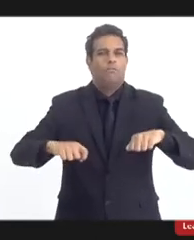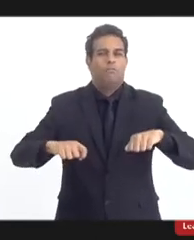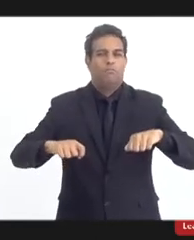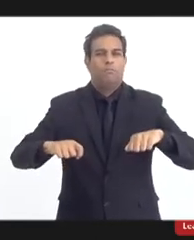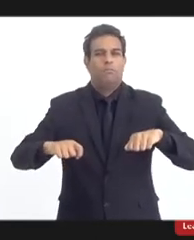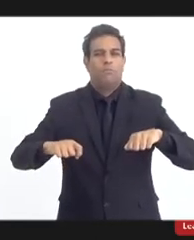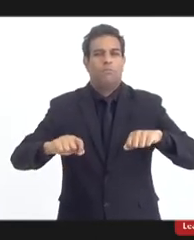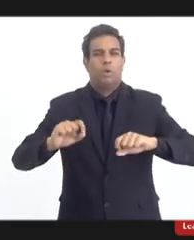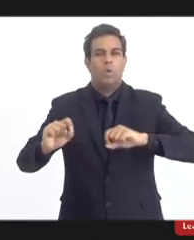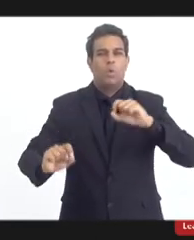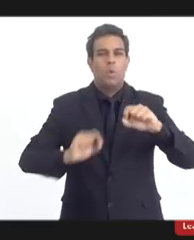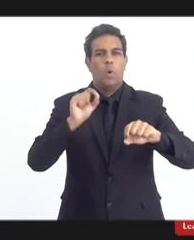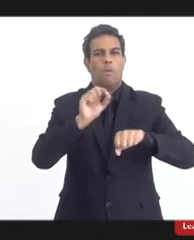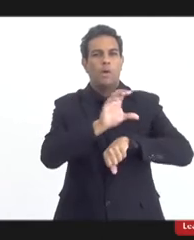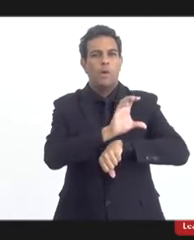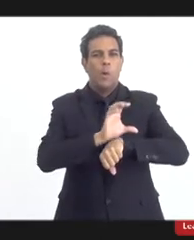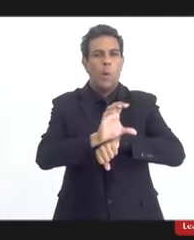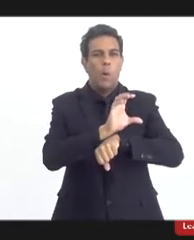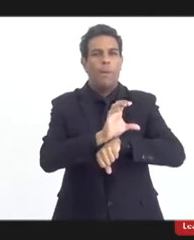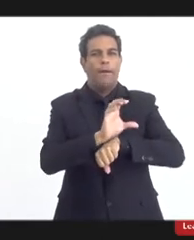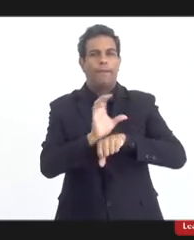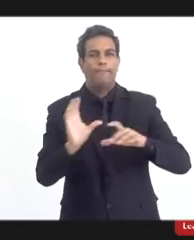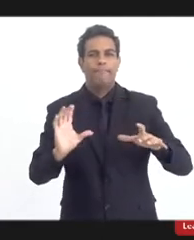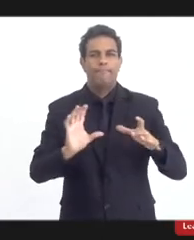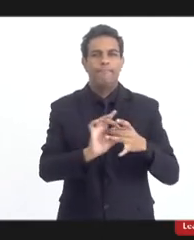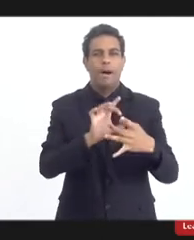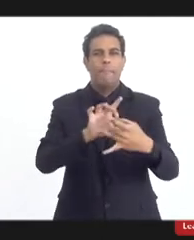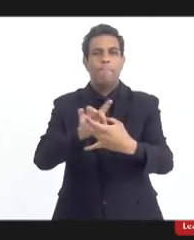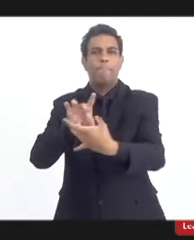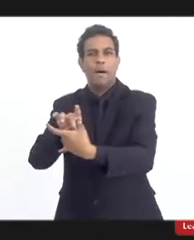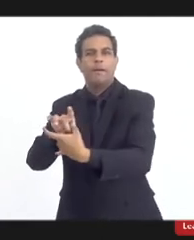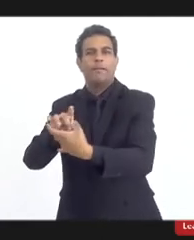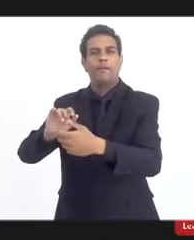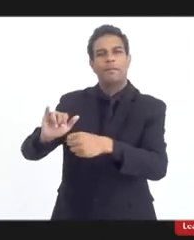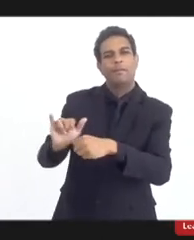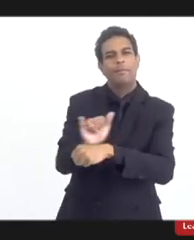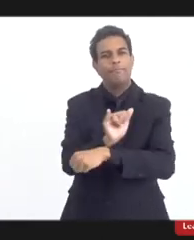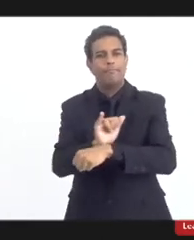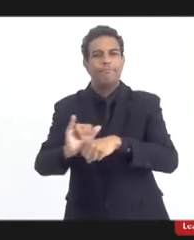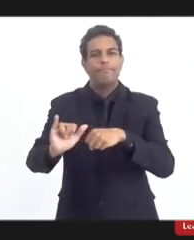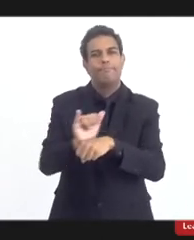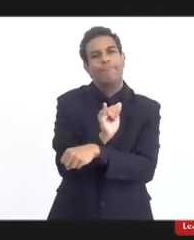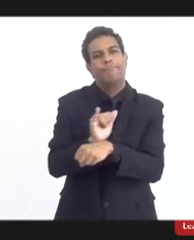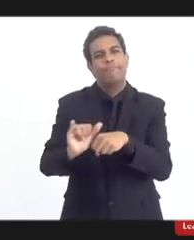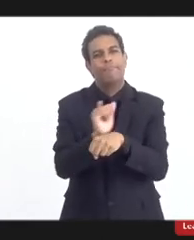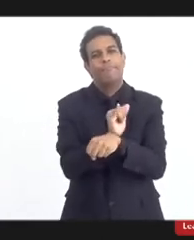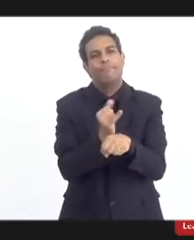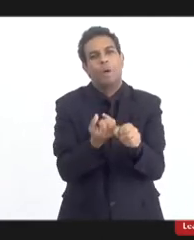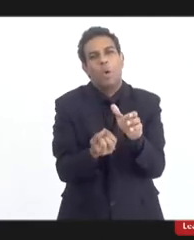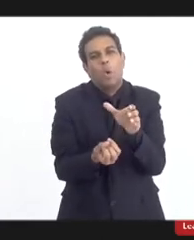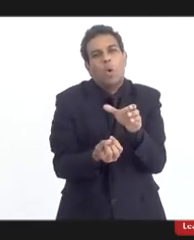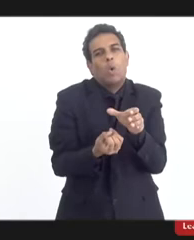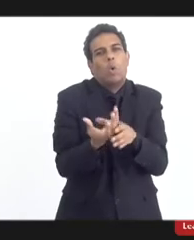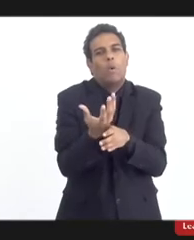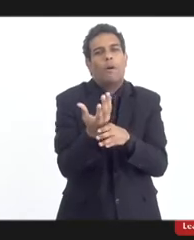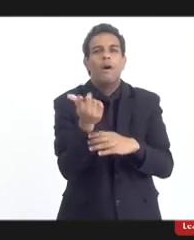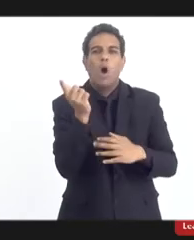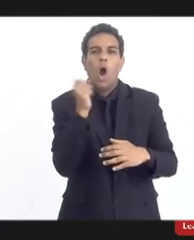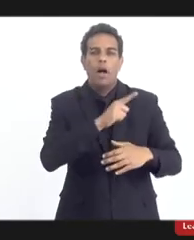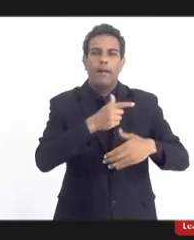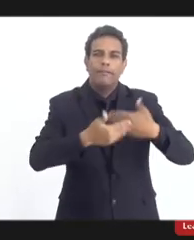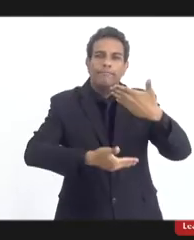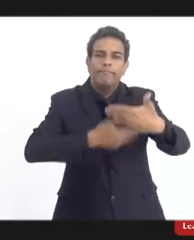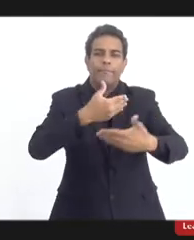essas instâncias como instrumentos de criação de uma cultura de coexistência?